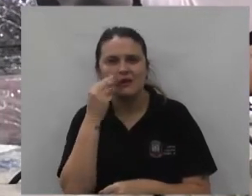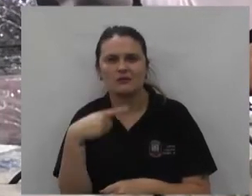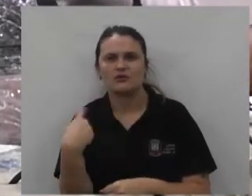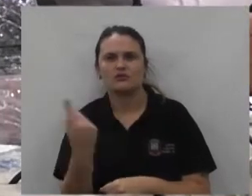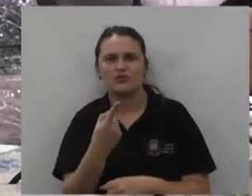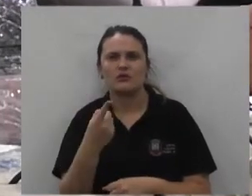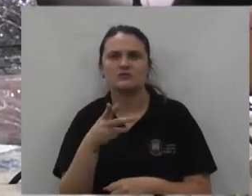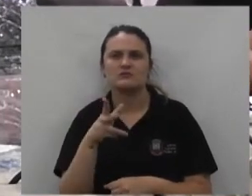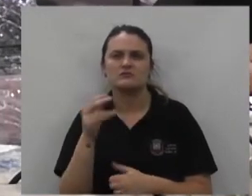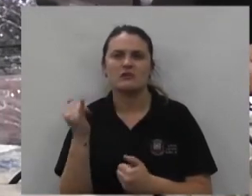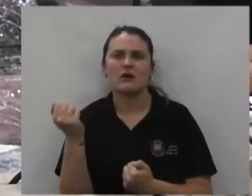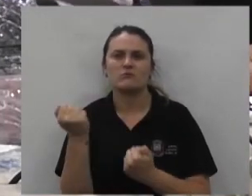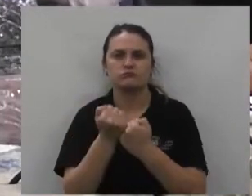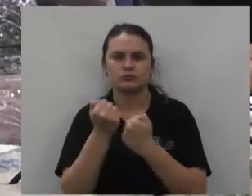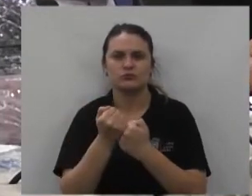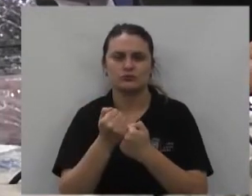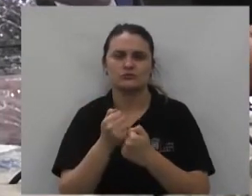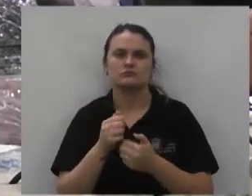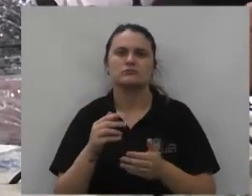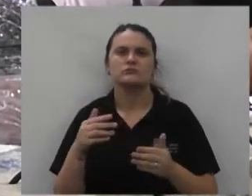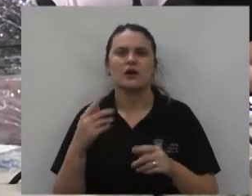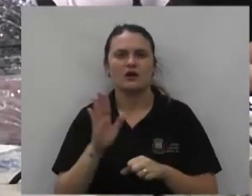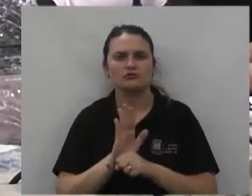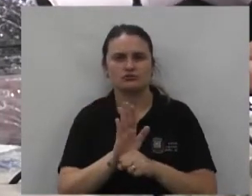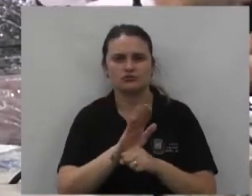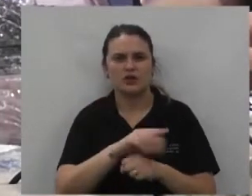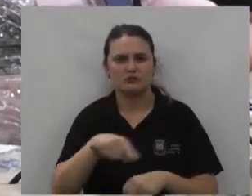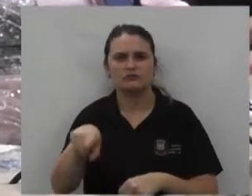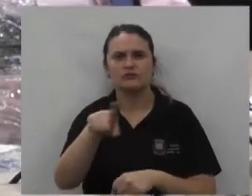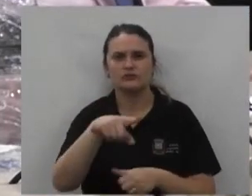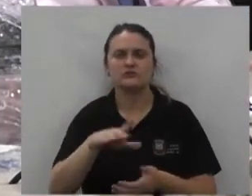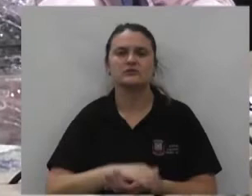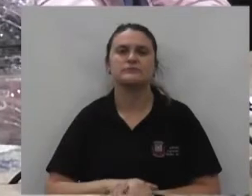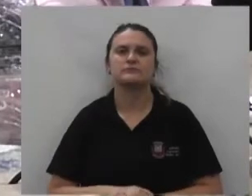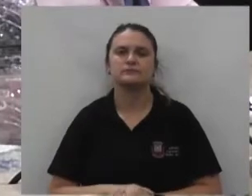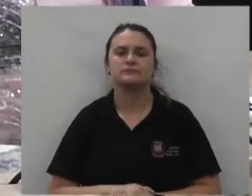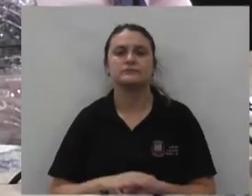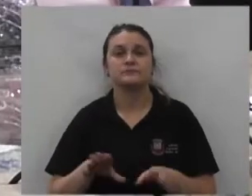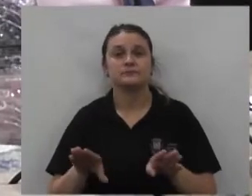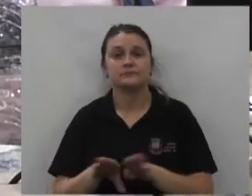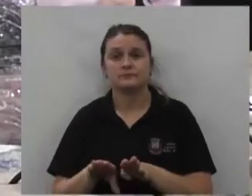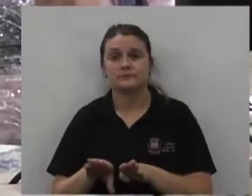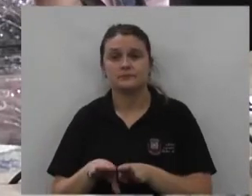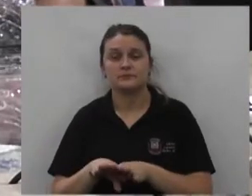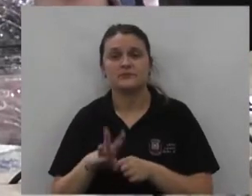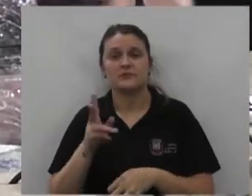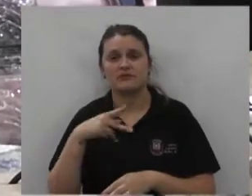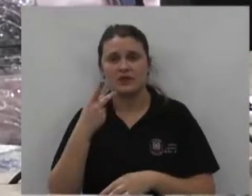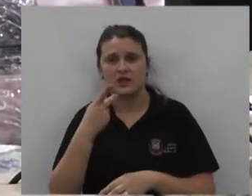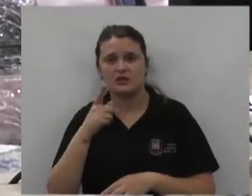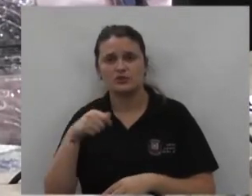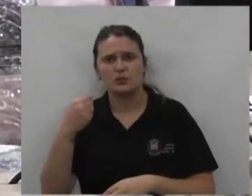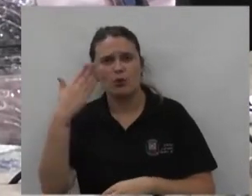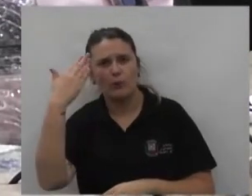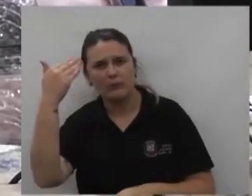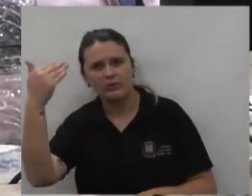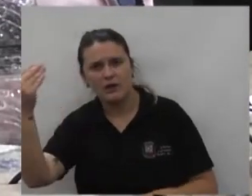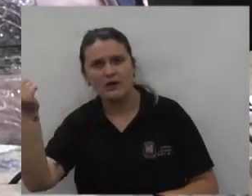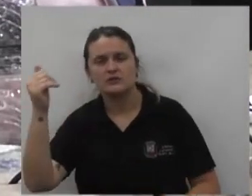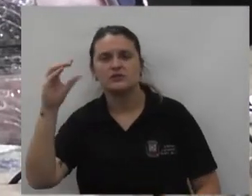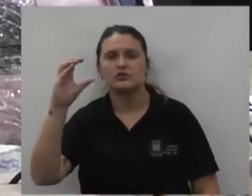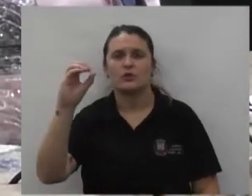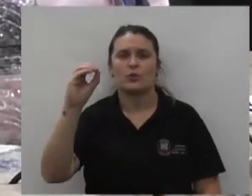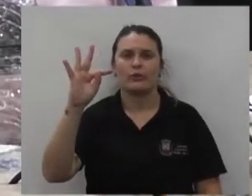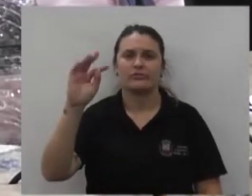com a nossa parceria aqui vamos ajudar vocês também falar também da justa homenagem